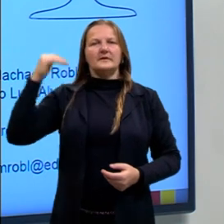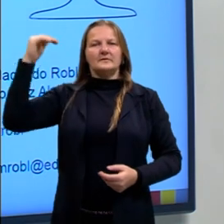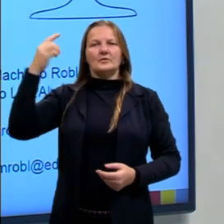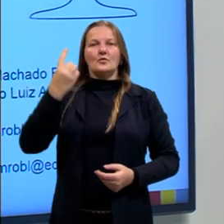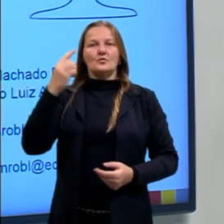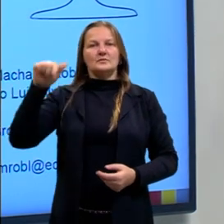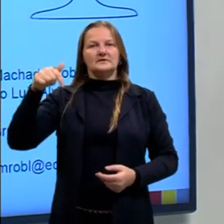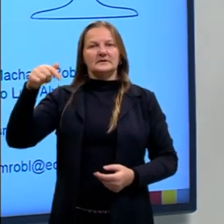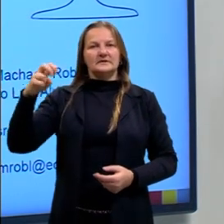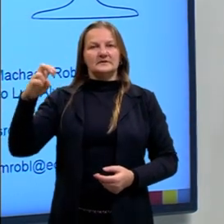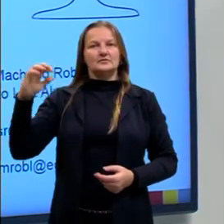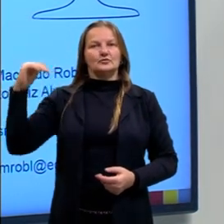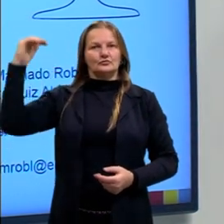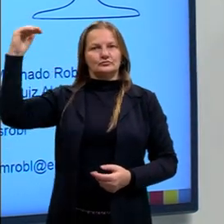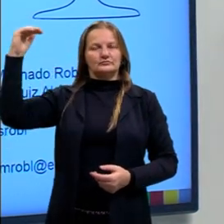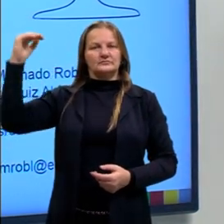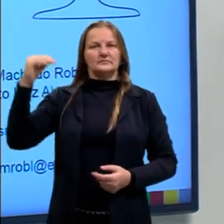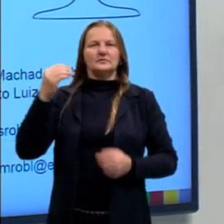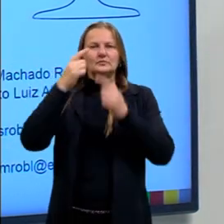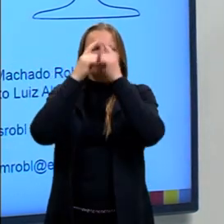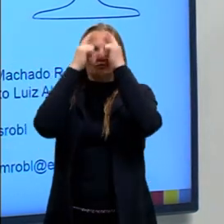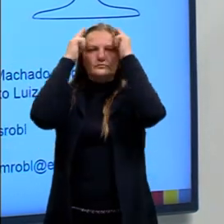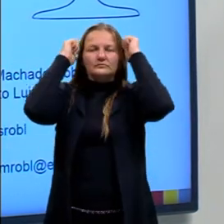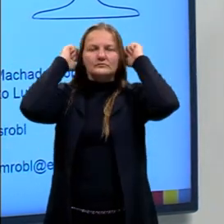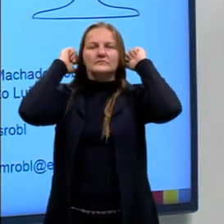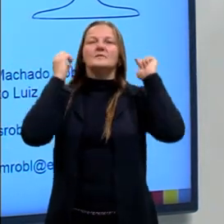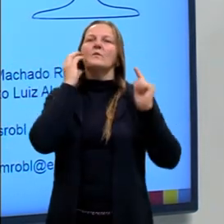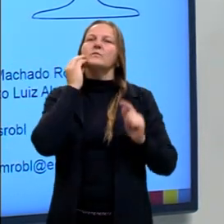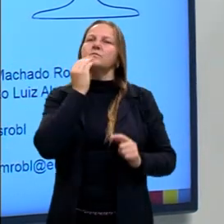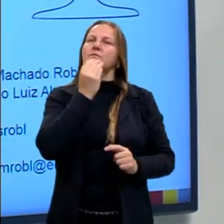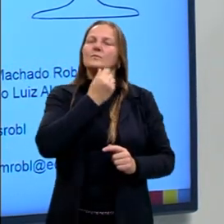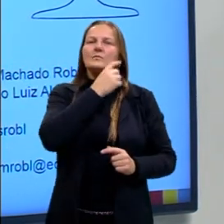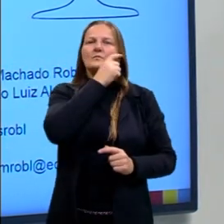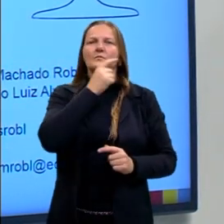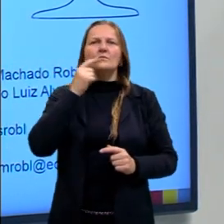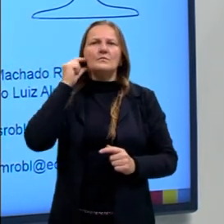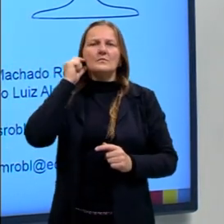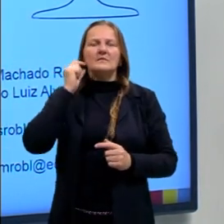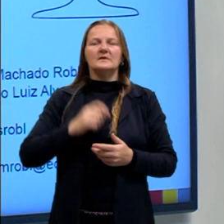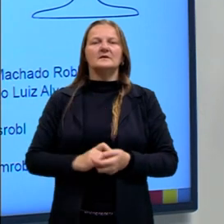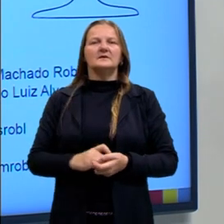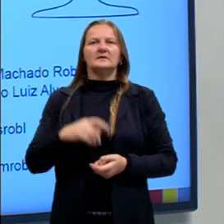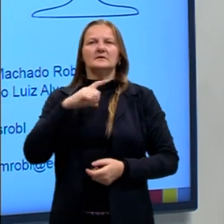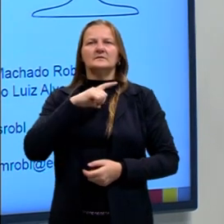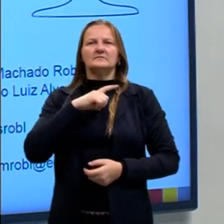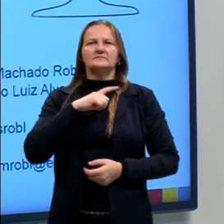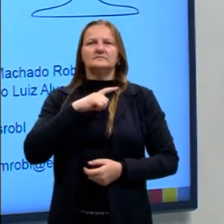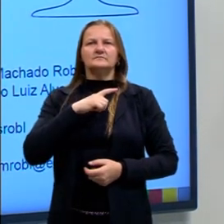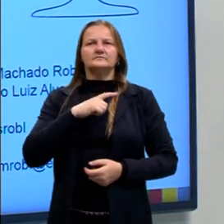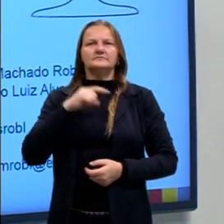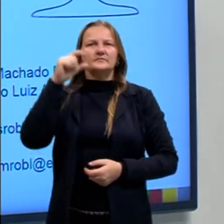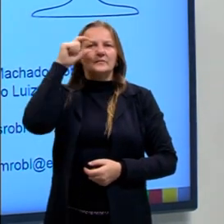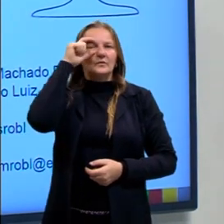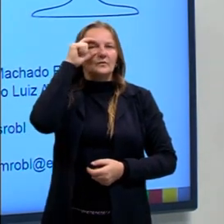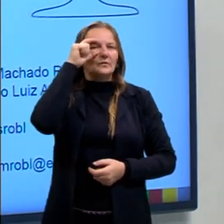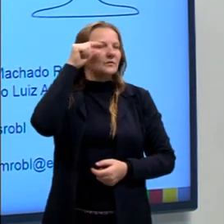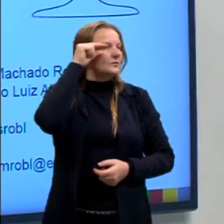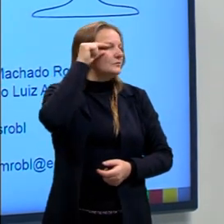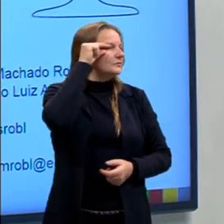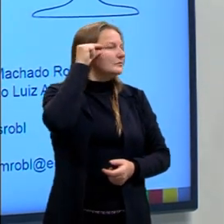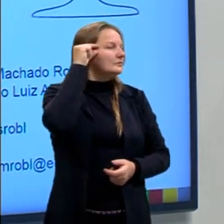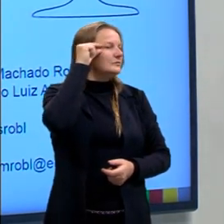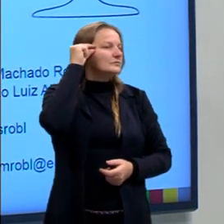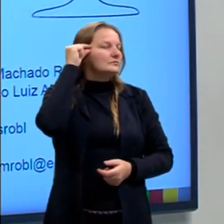,75m, tenho cabelos curtos, barba também curta, e tenho óculos hastes